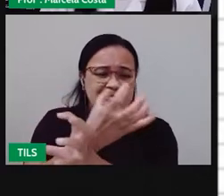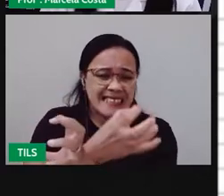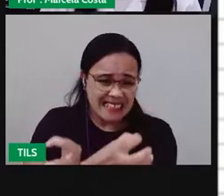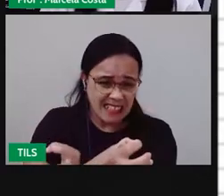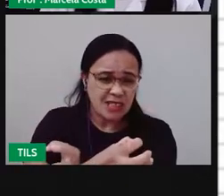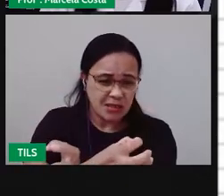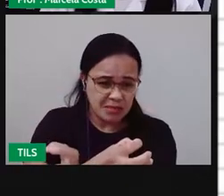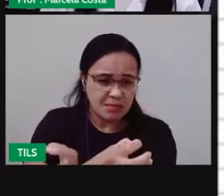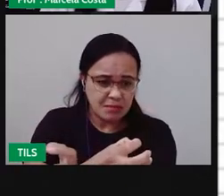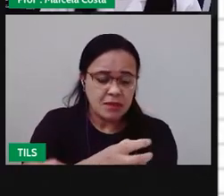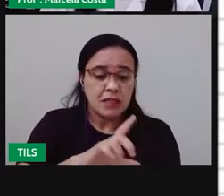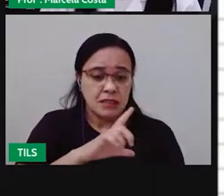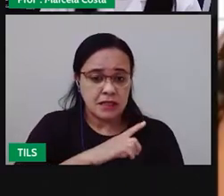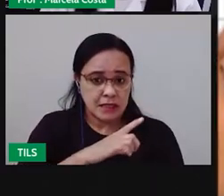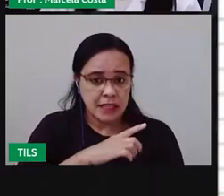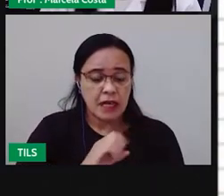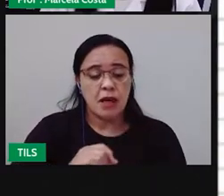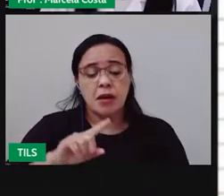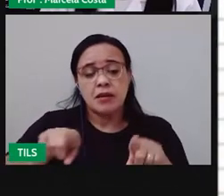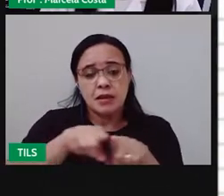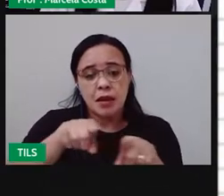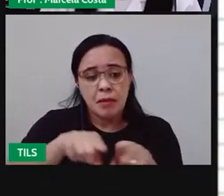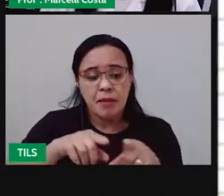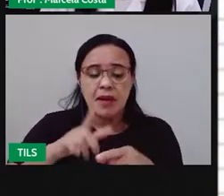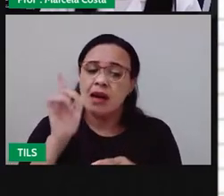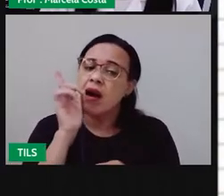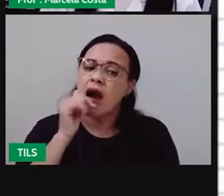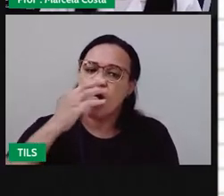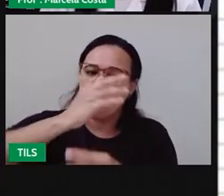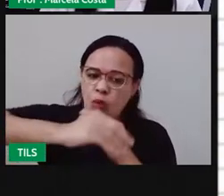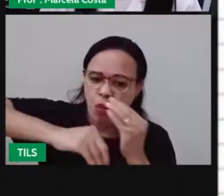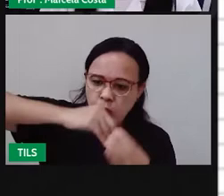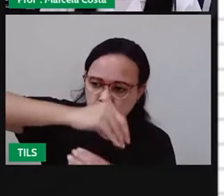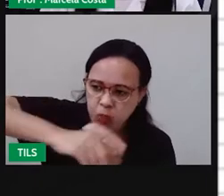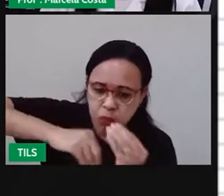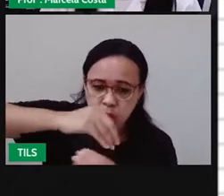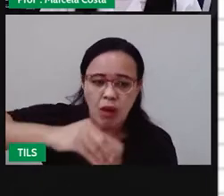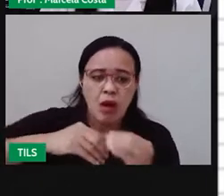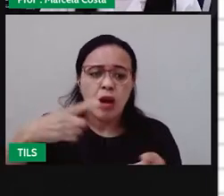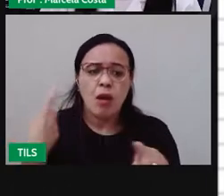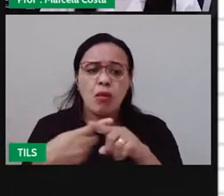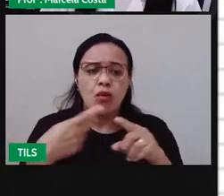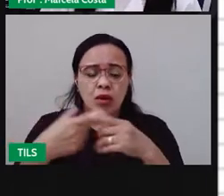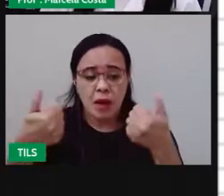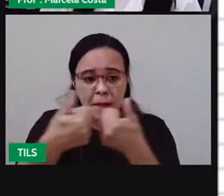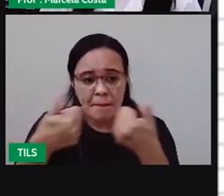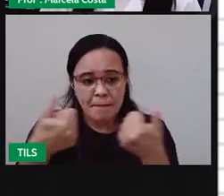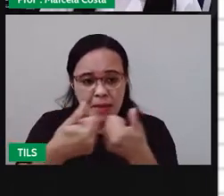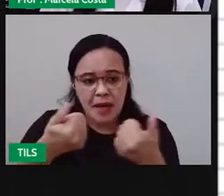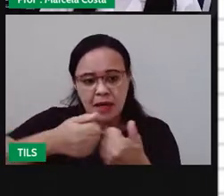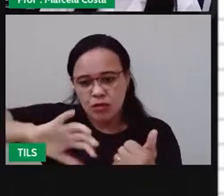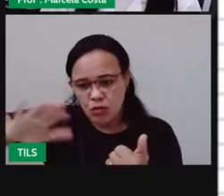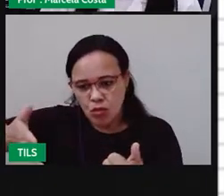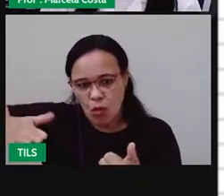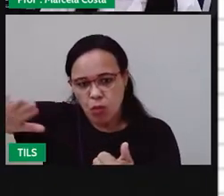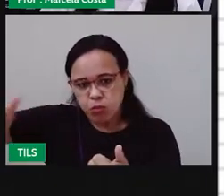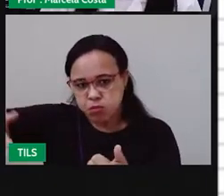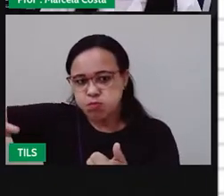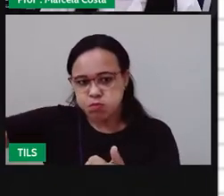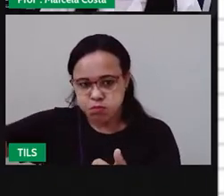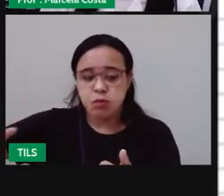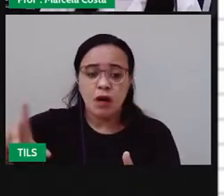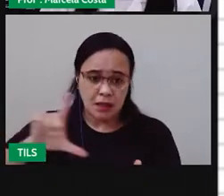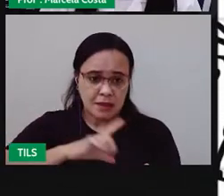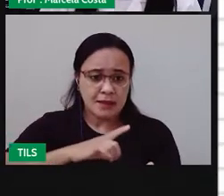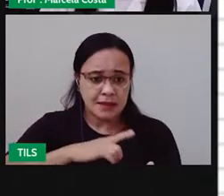nas áreas mais úmidas, voltadas em direção ao oceano, os chamados brejos, e a presença da caatinga, com